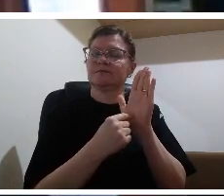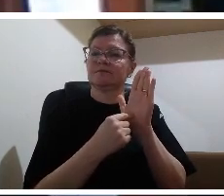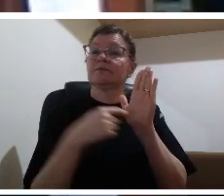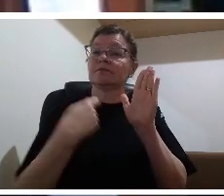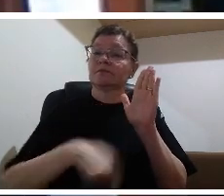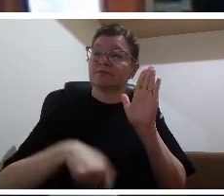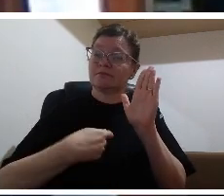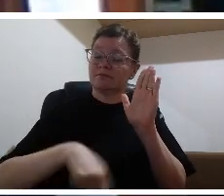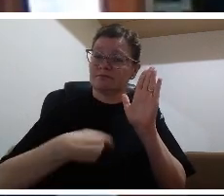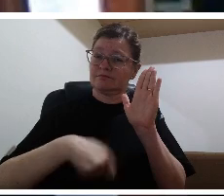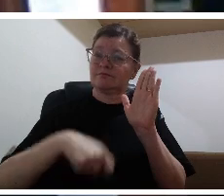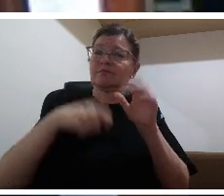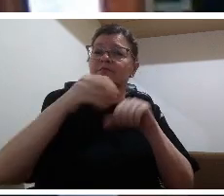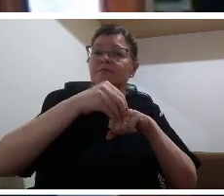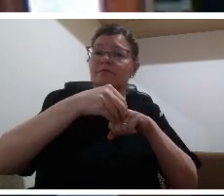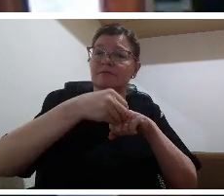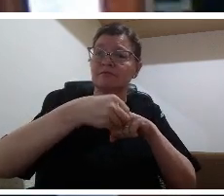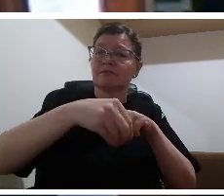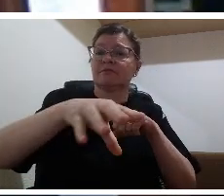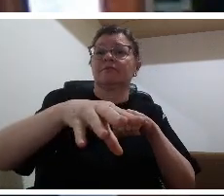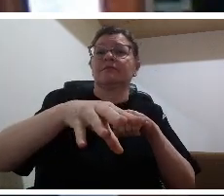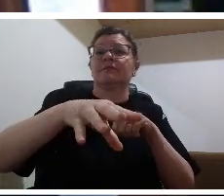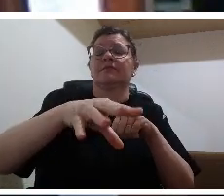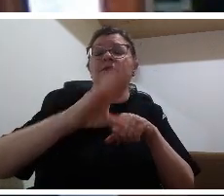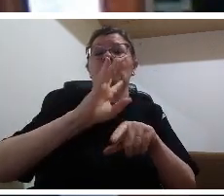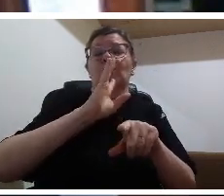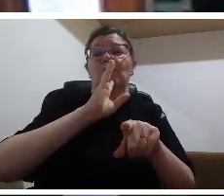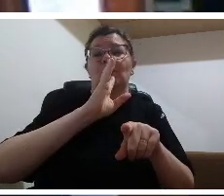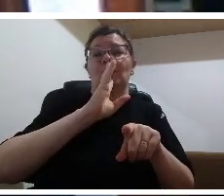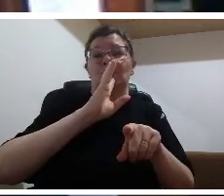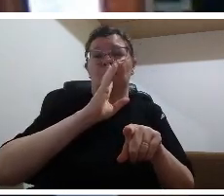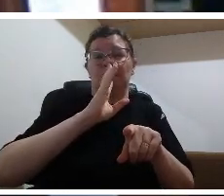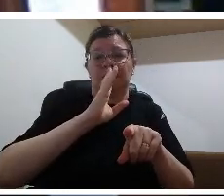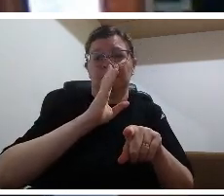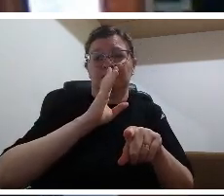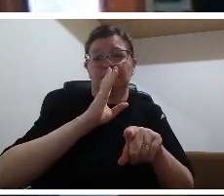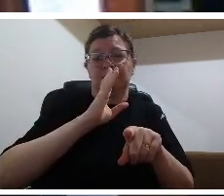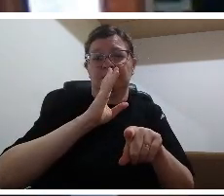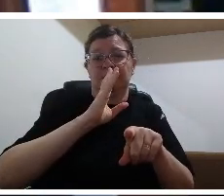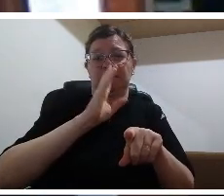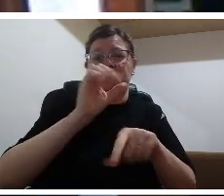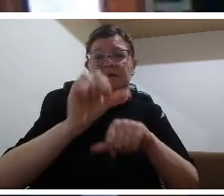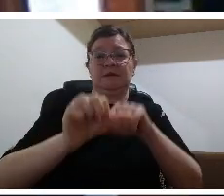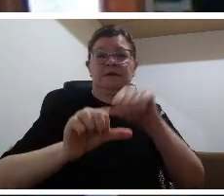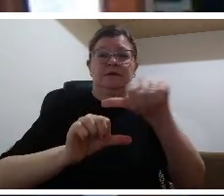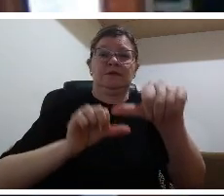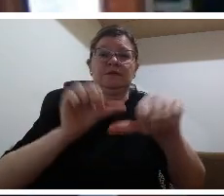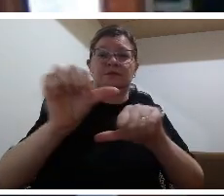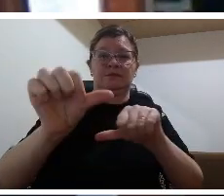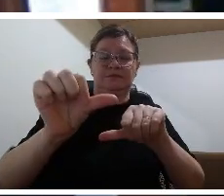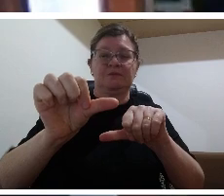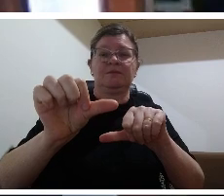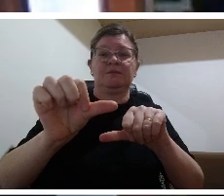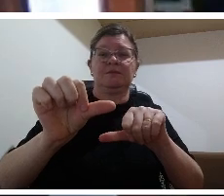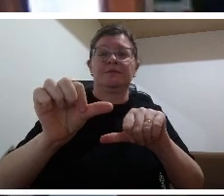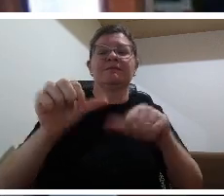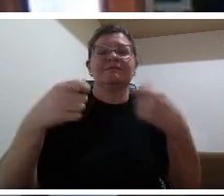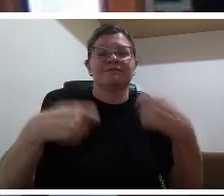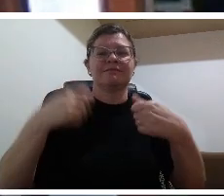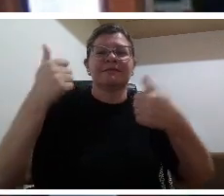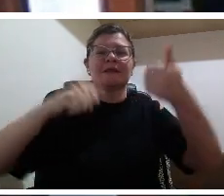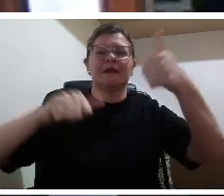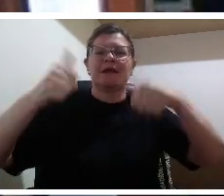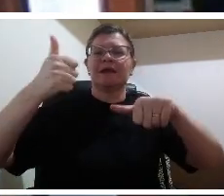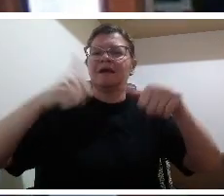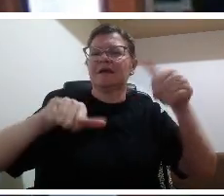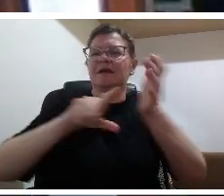é fundamental na nesse processo e dentro da pedagogia histórico-crítica eu já disse